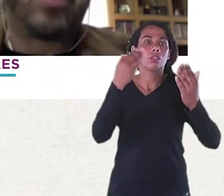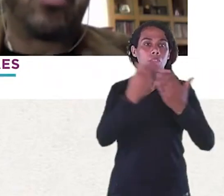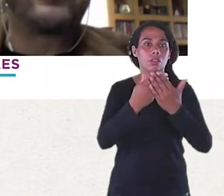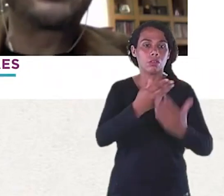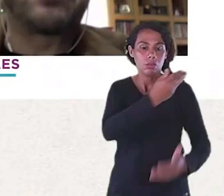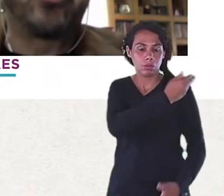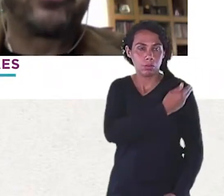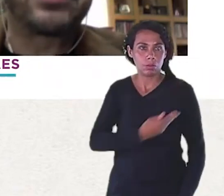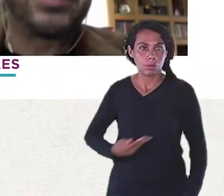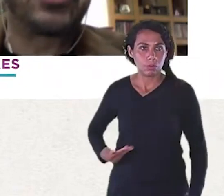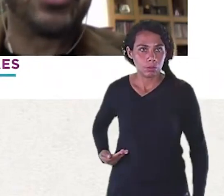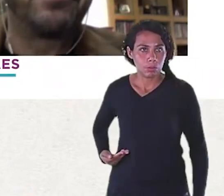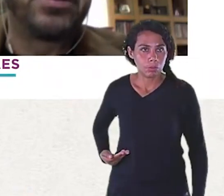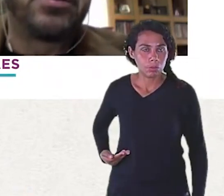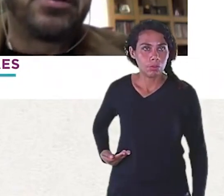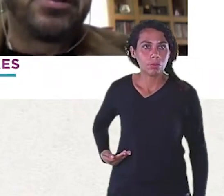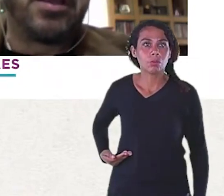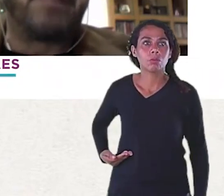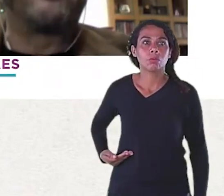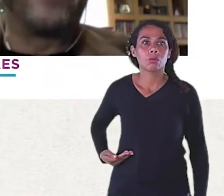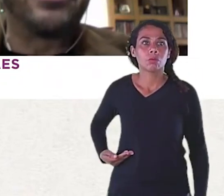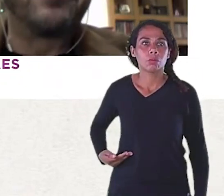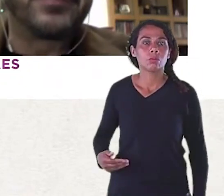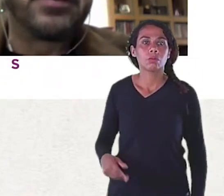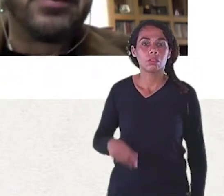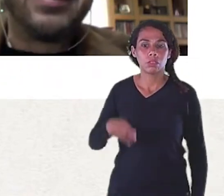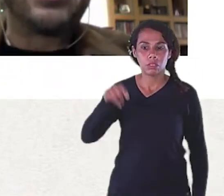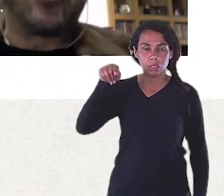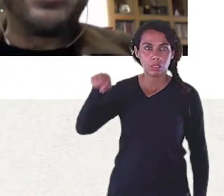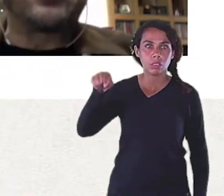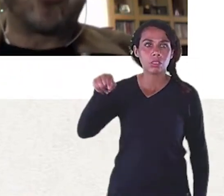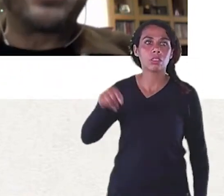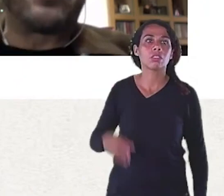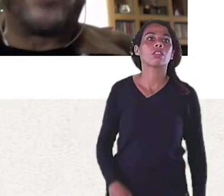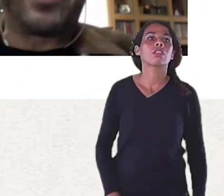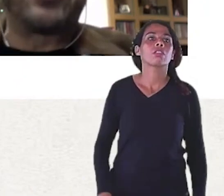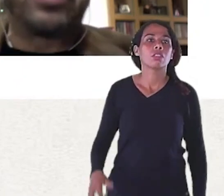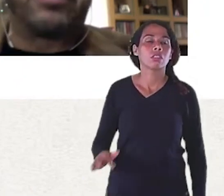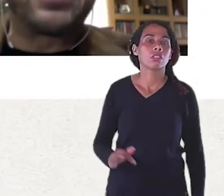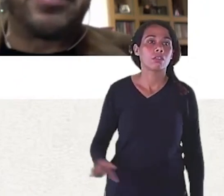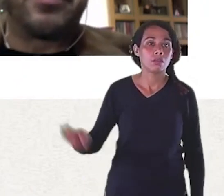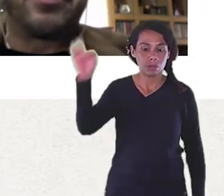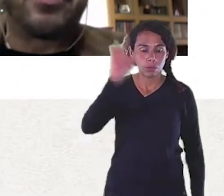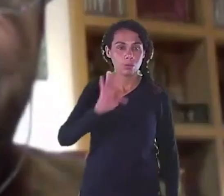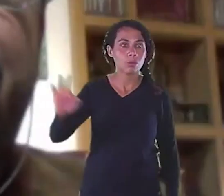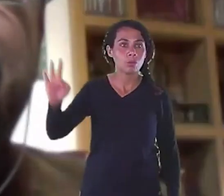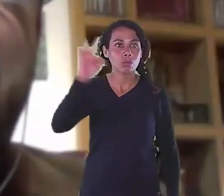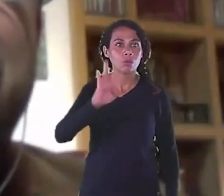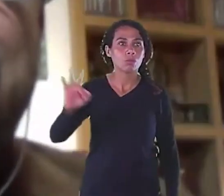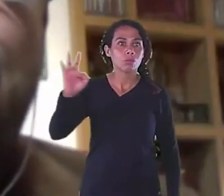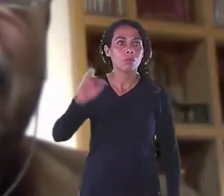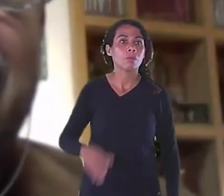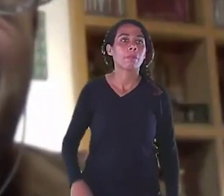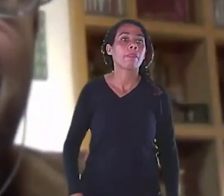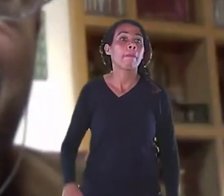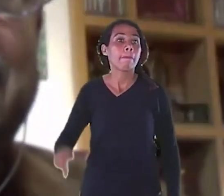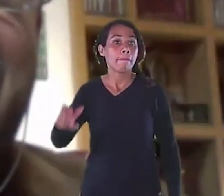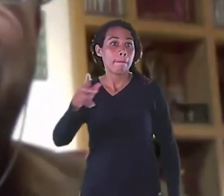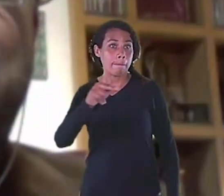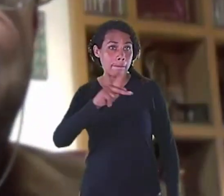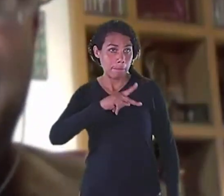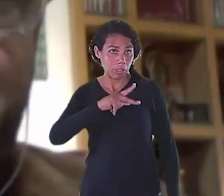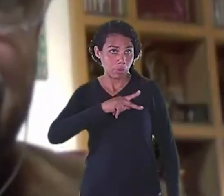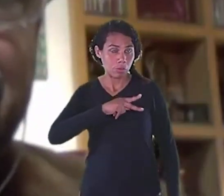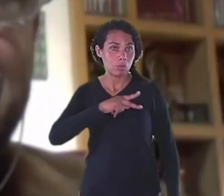pagar Uma universidade Privada Então isso Eu comecei a ver Que a gente poderia fazer Nós fundamos a editora Da